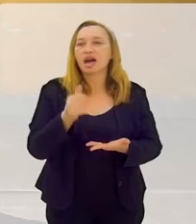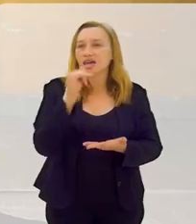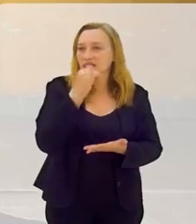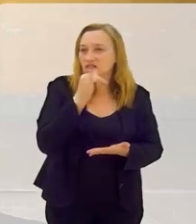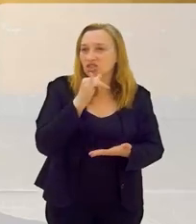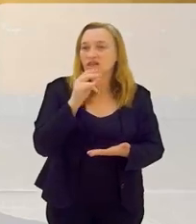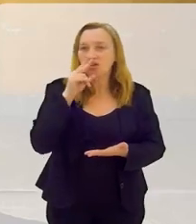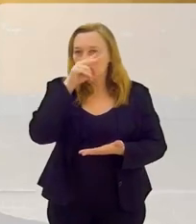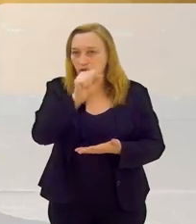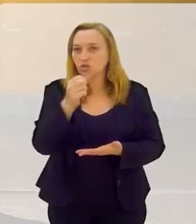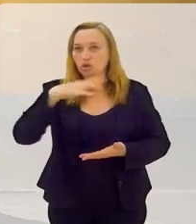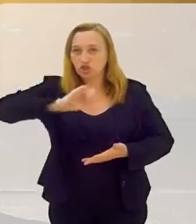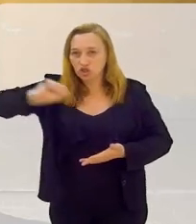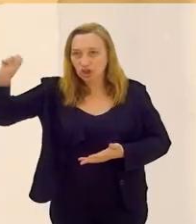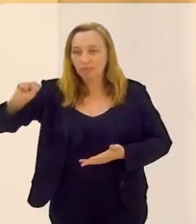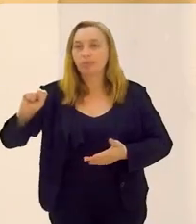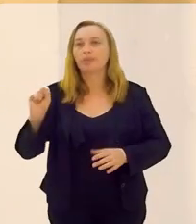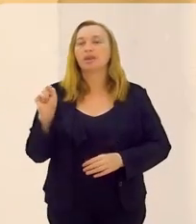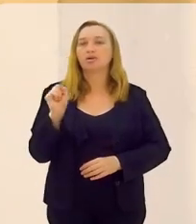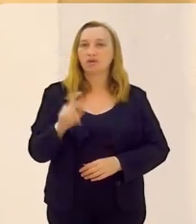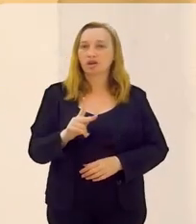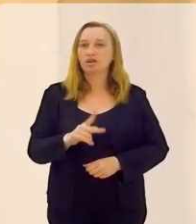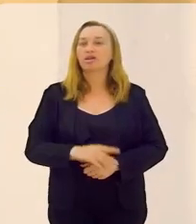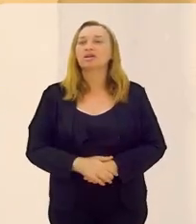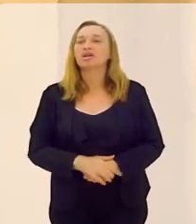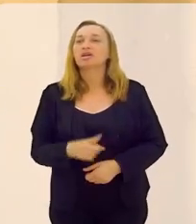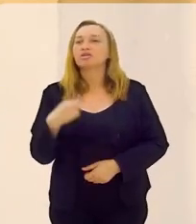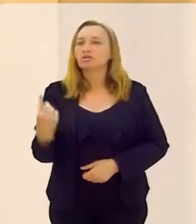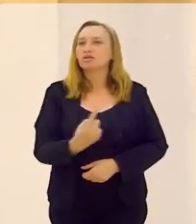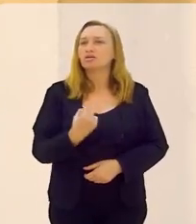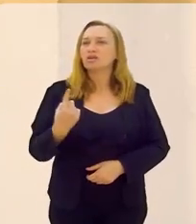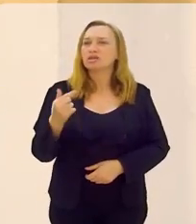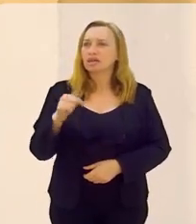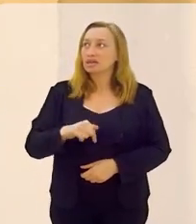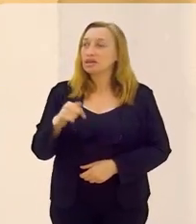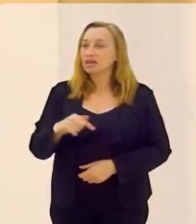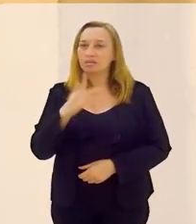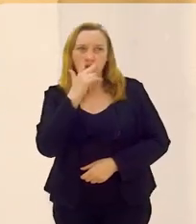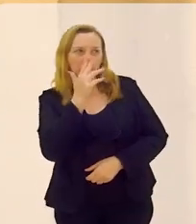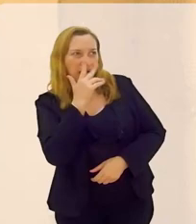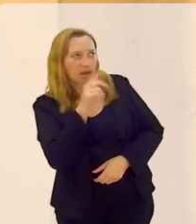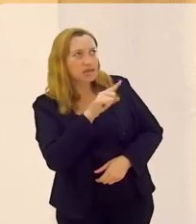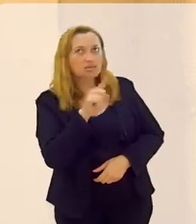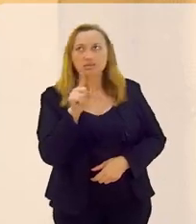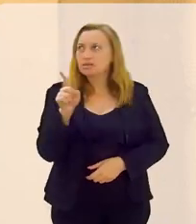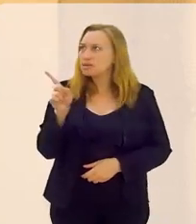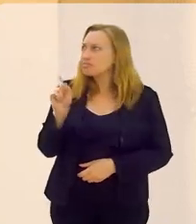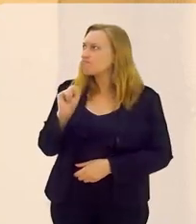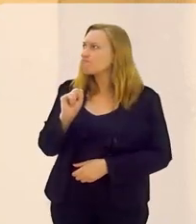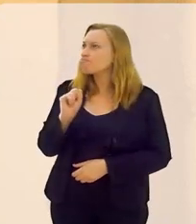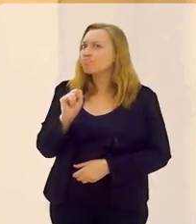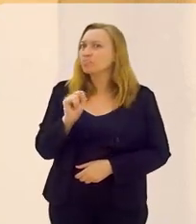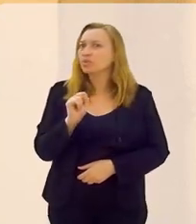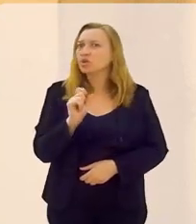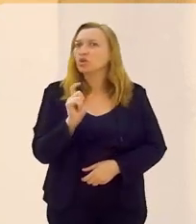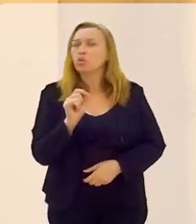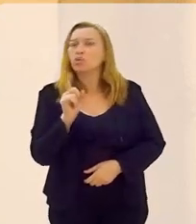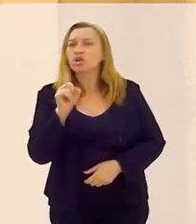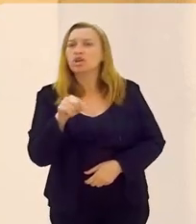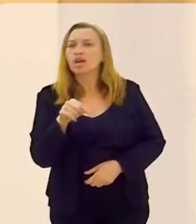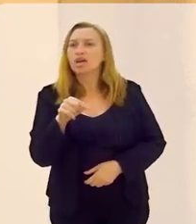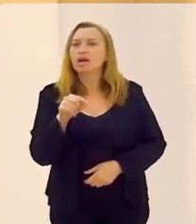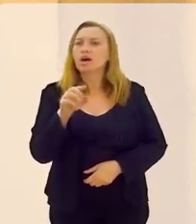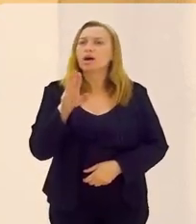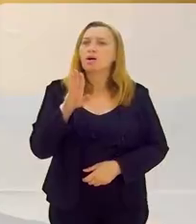A energia e a força do orixá. Tá. Por exemplo, nós estamos daqui até, me parece, muito próximo. O que